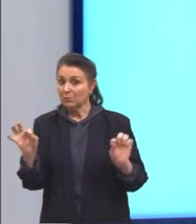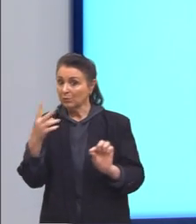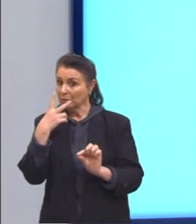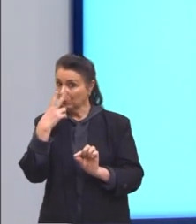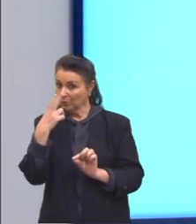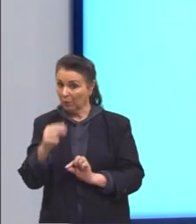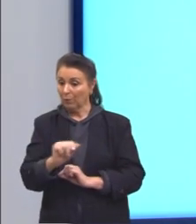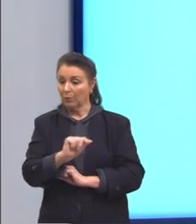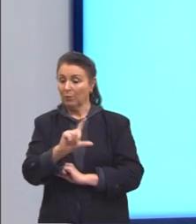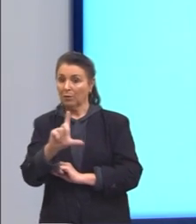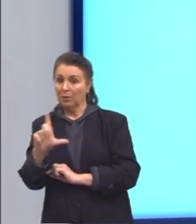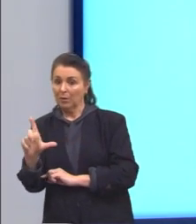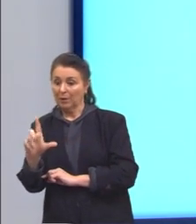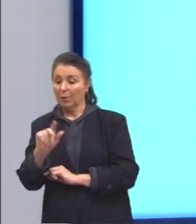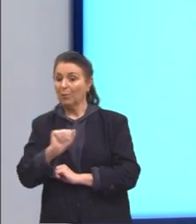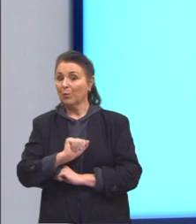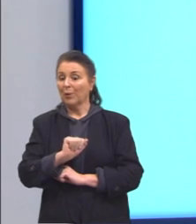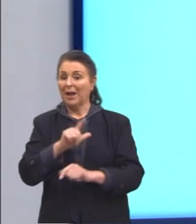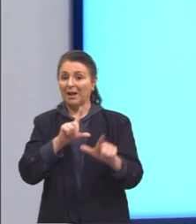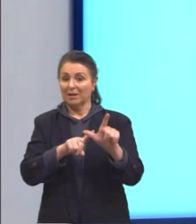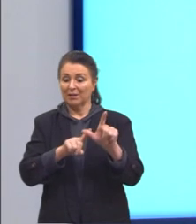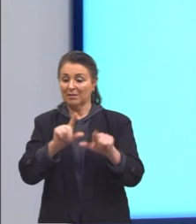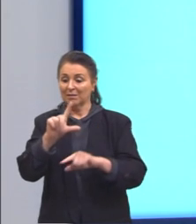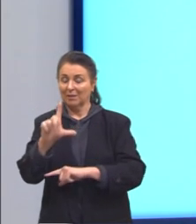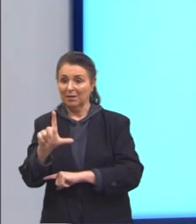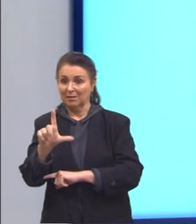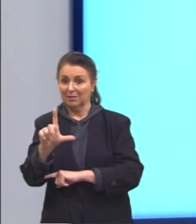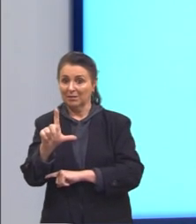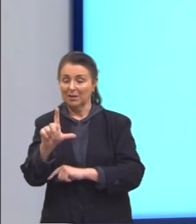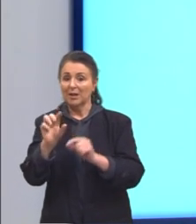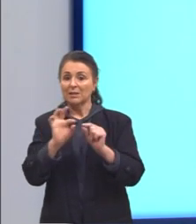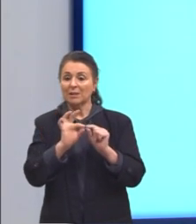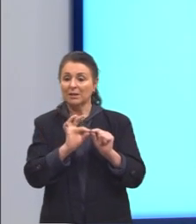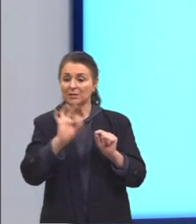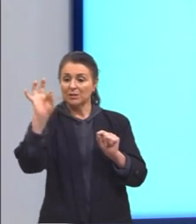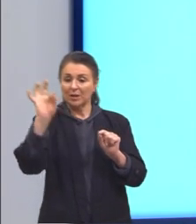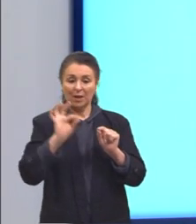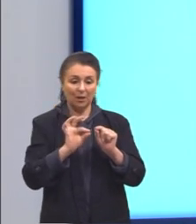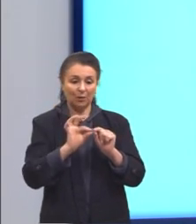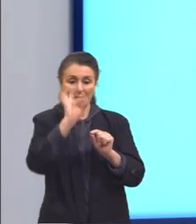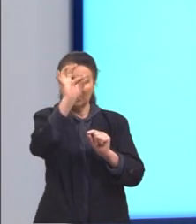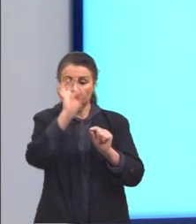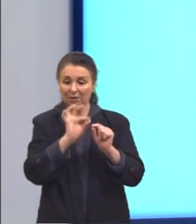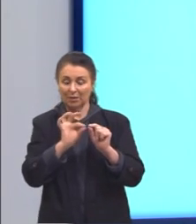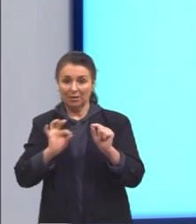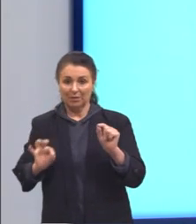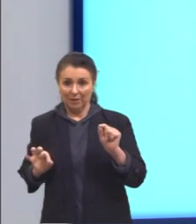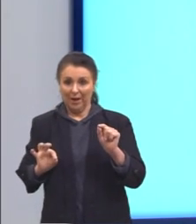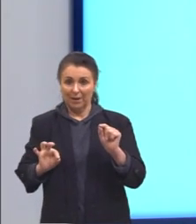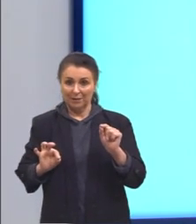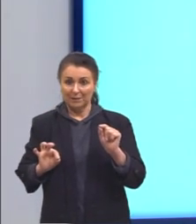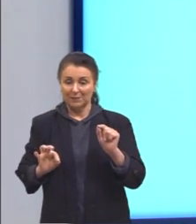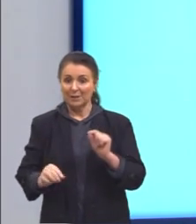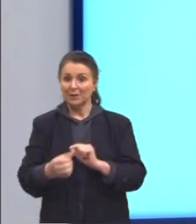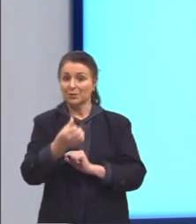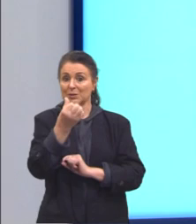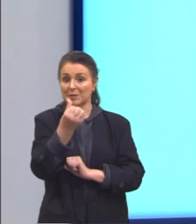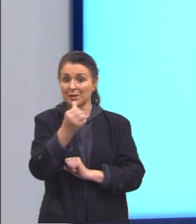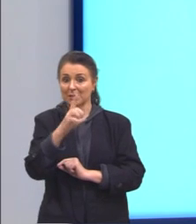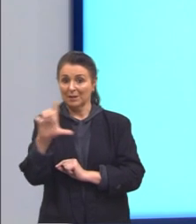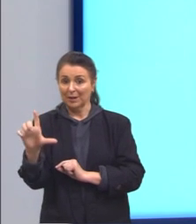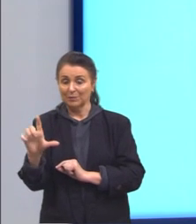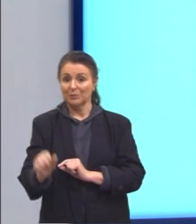identifiquei, então, por L. Se nós traçarmos as diagonais de um hexágono, nós formamos 6